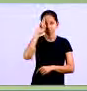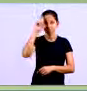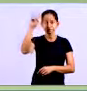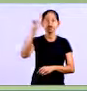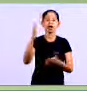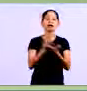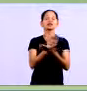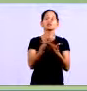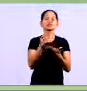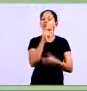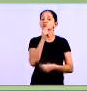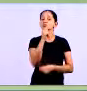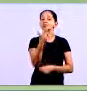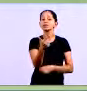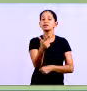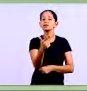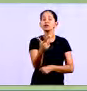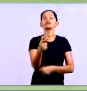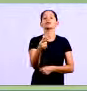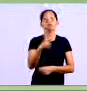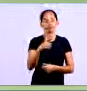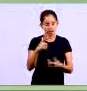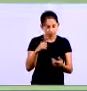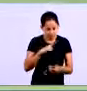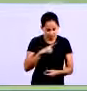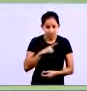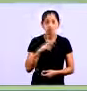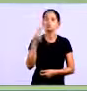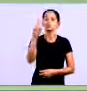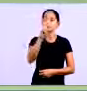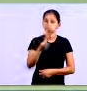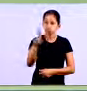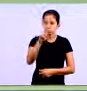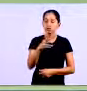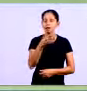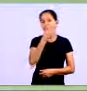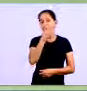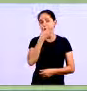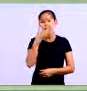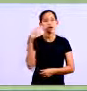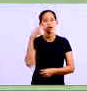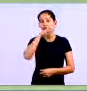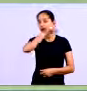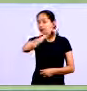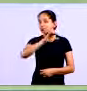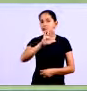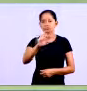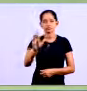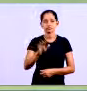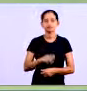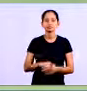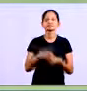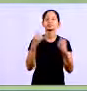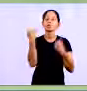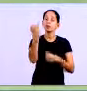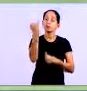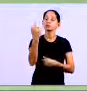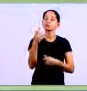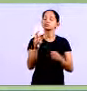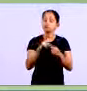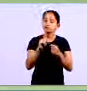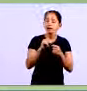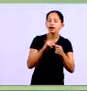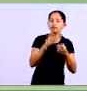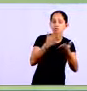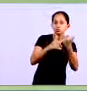am essa função ela é importante você pode fazer essa conciliação em minutos de forma bem prática e bem tranquila tá então é importante que sejam feitos os